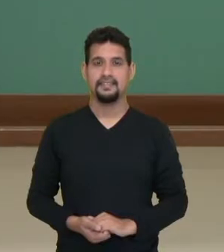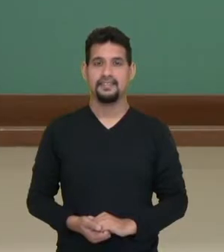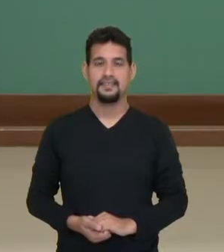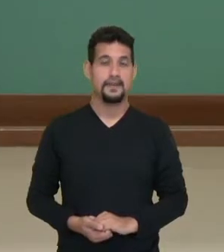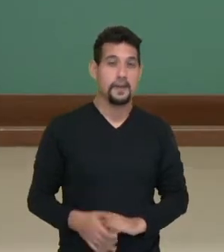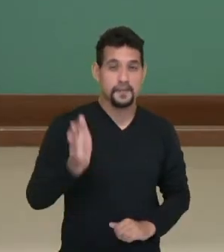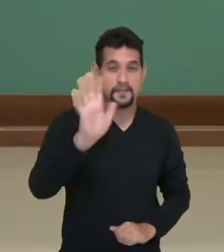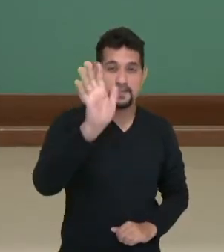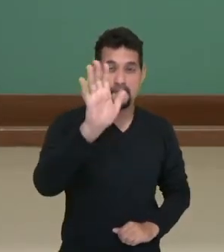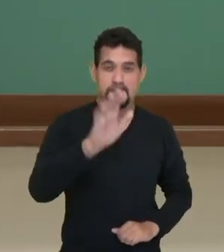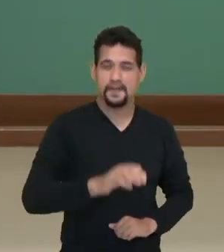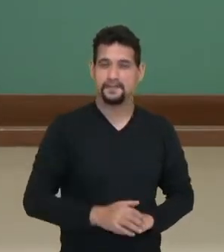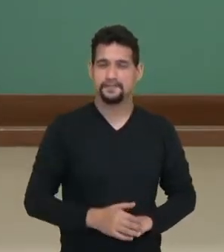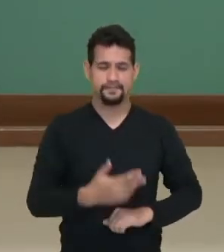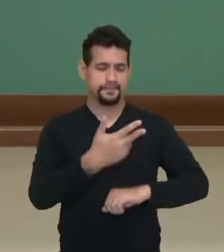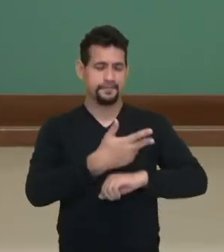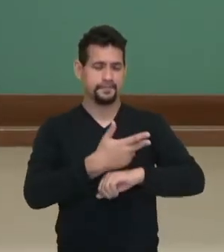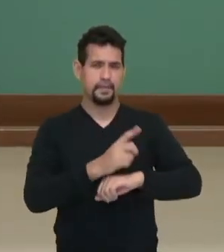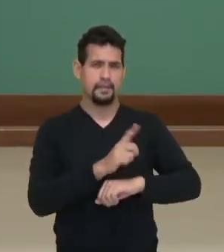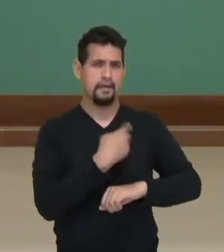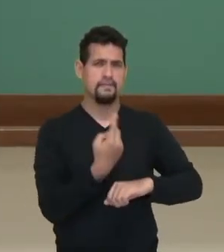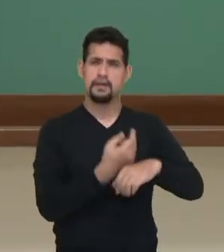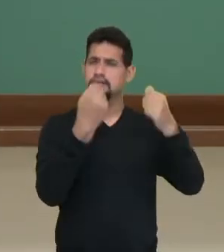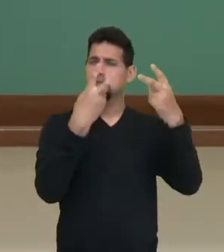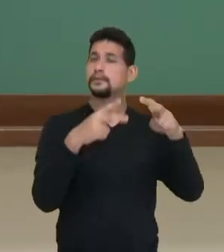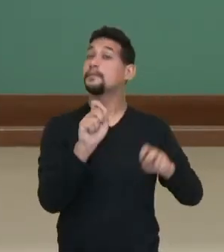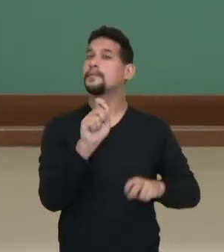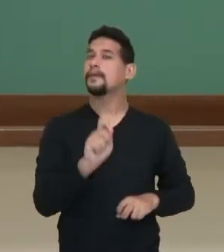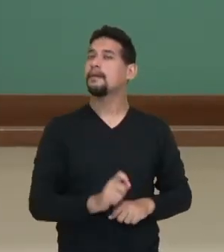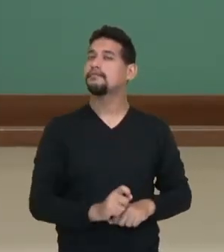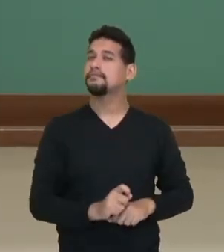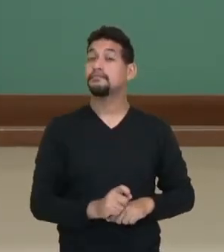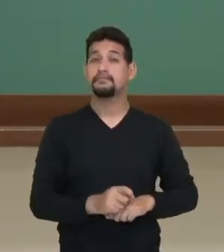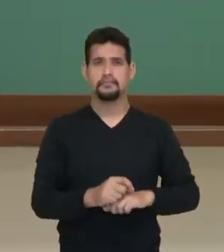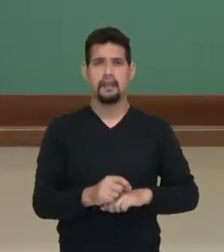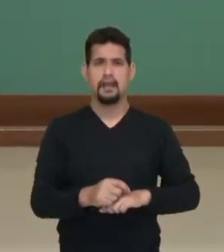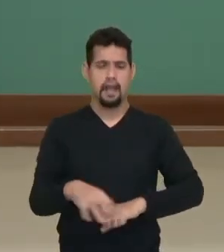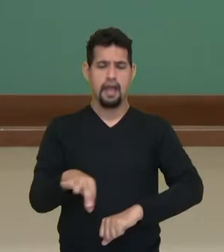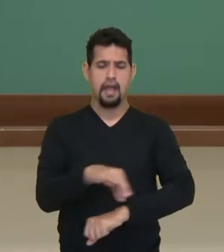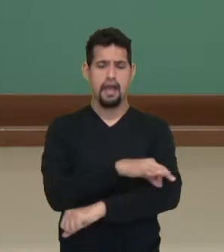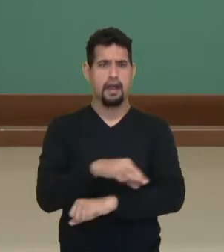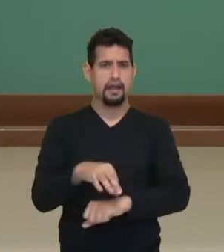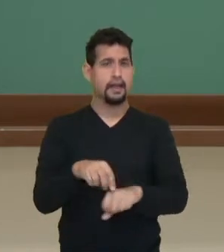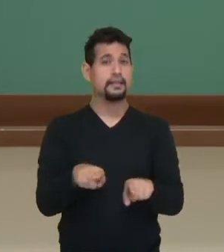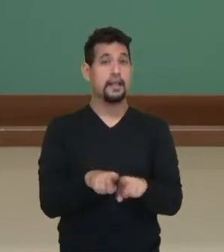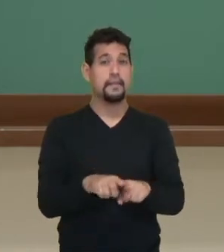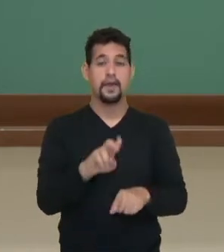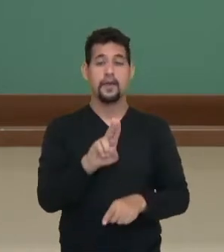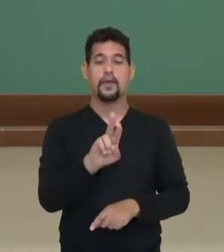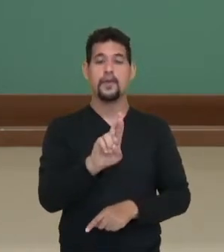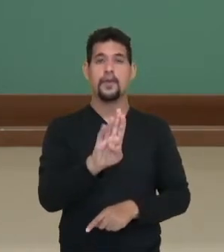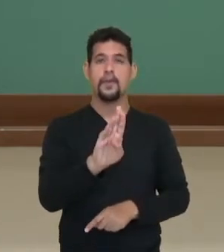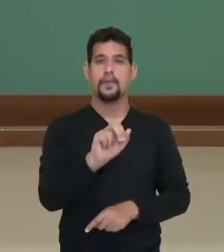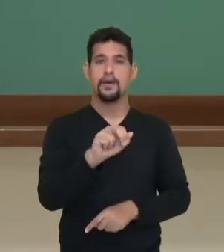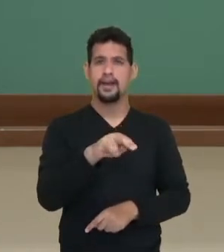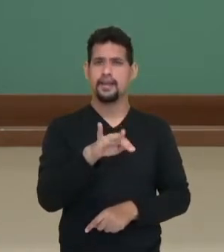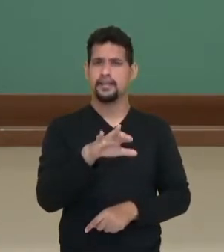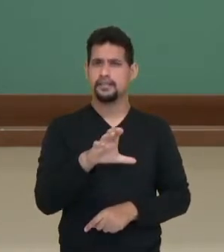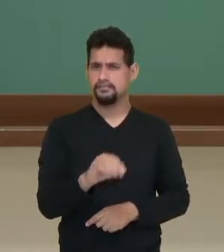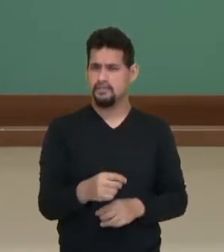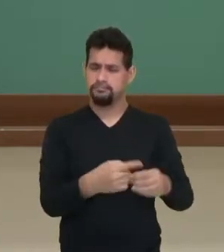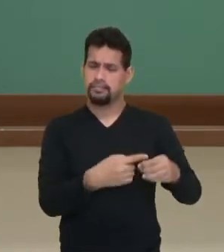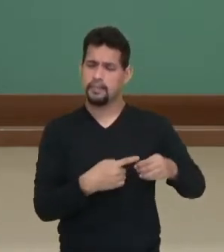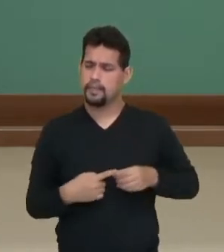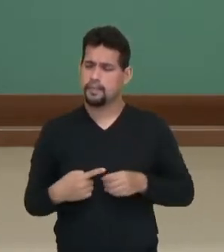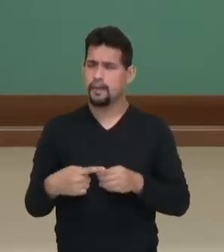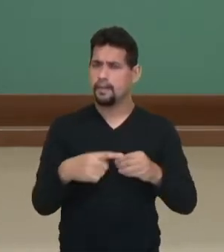Olá, nesse vídeo nós iremos falar sobre arquitetura e urbanismo. Você já parou